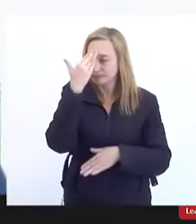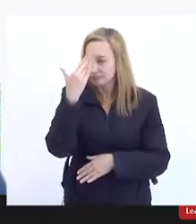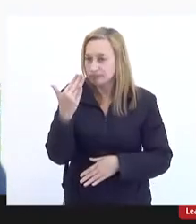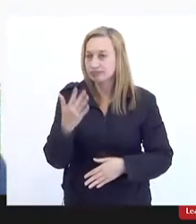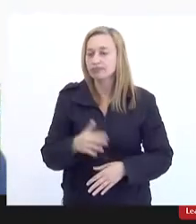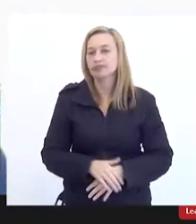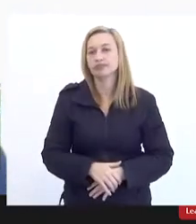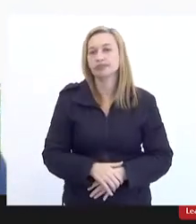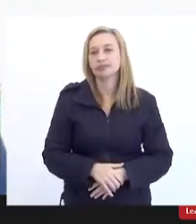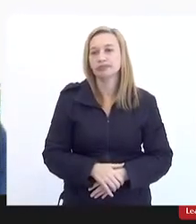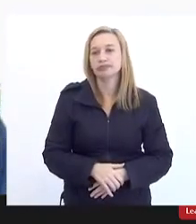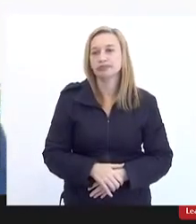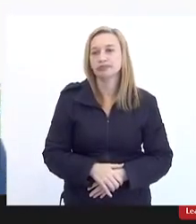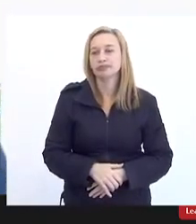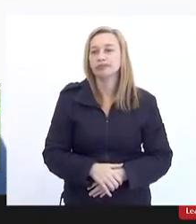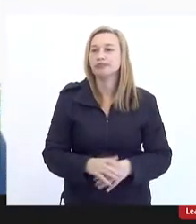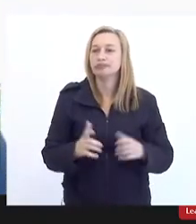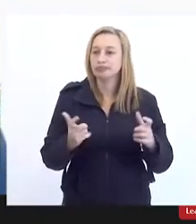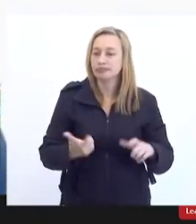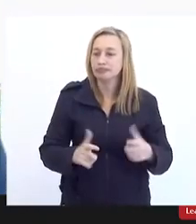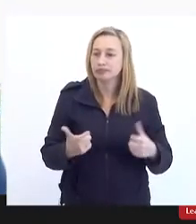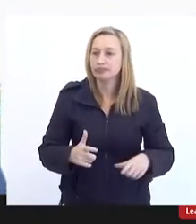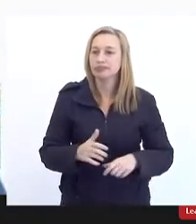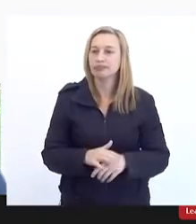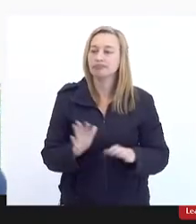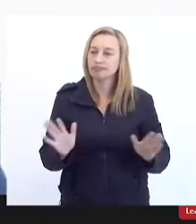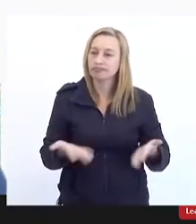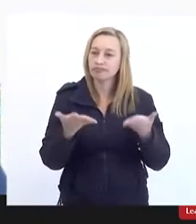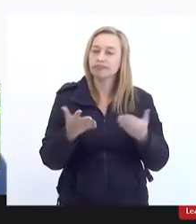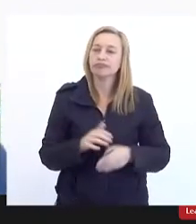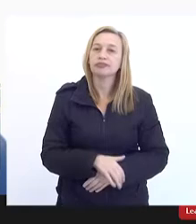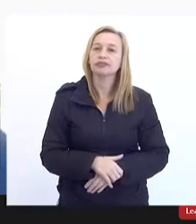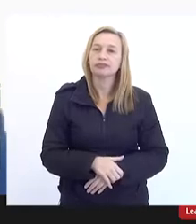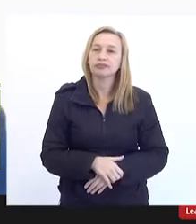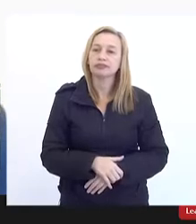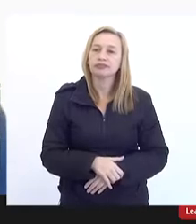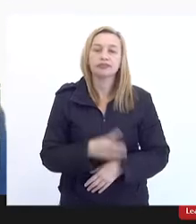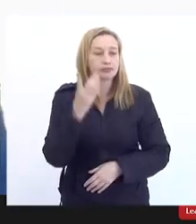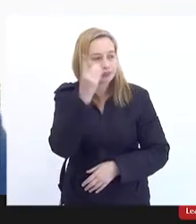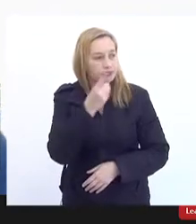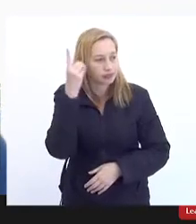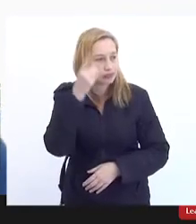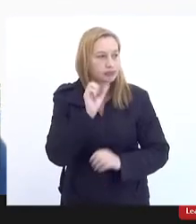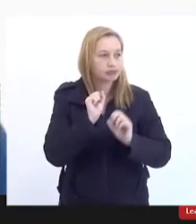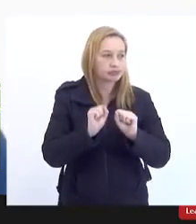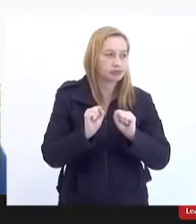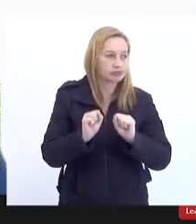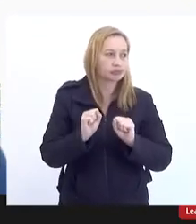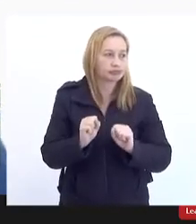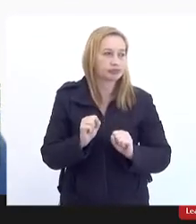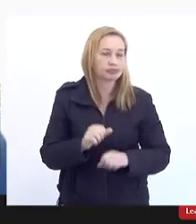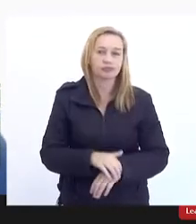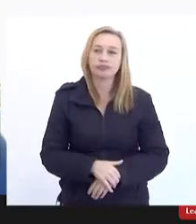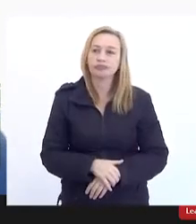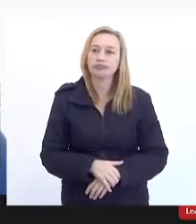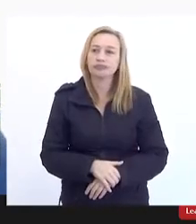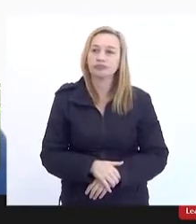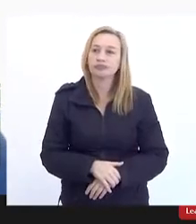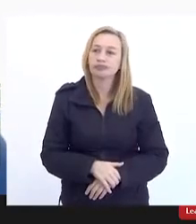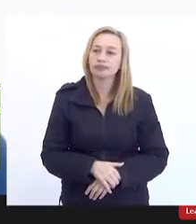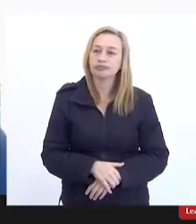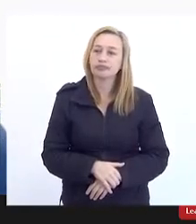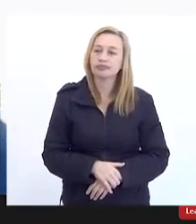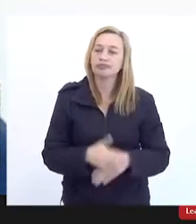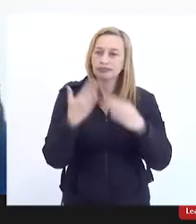por esse espaço é a iniciativa das deputadas para que a gente pudesse possa minimamente